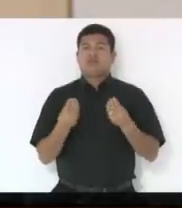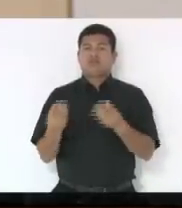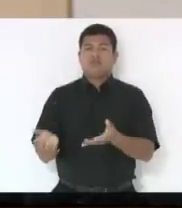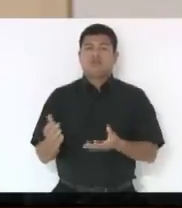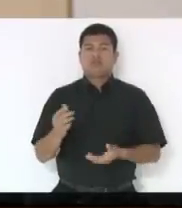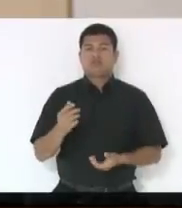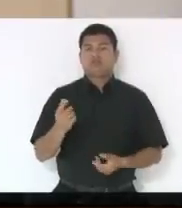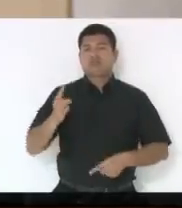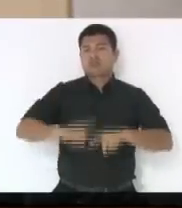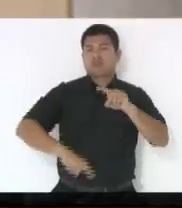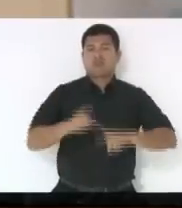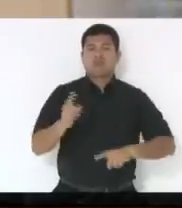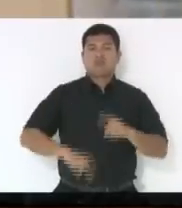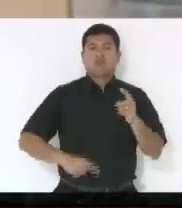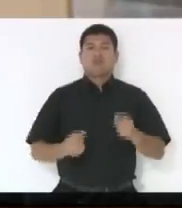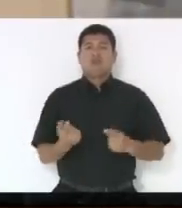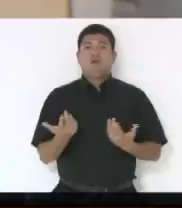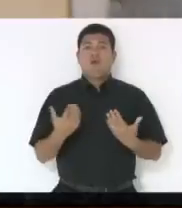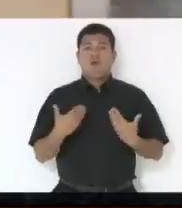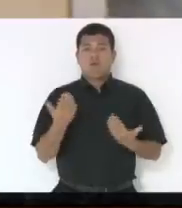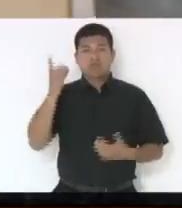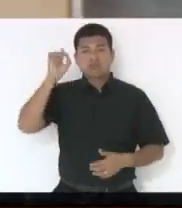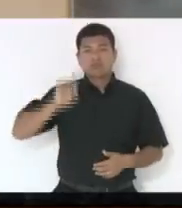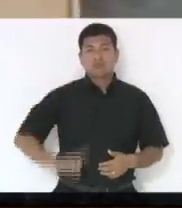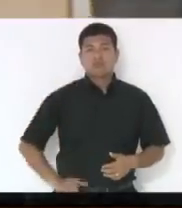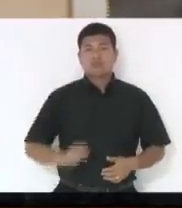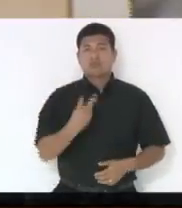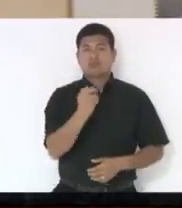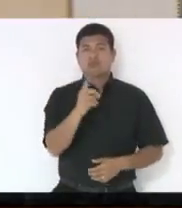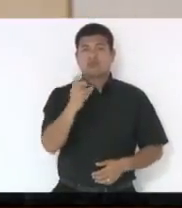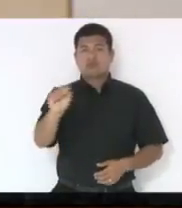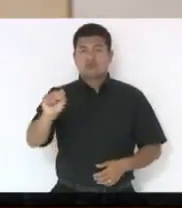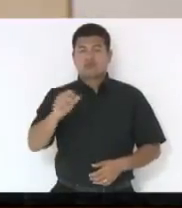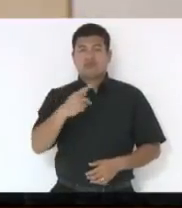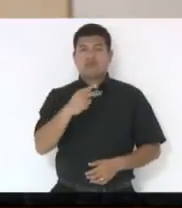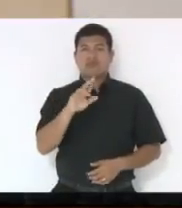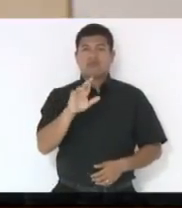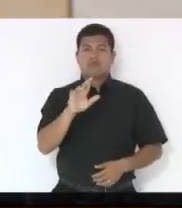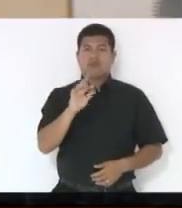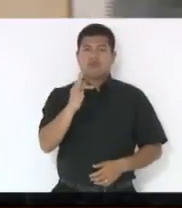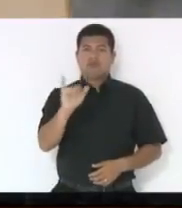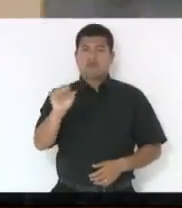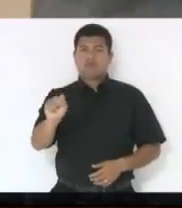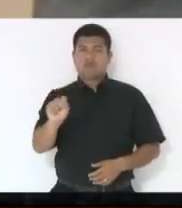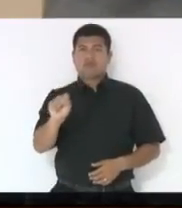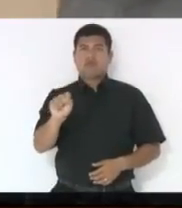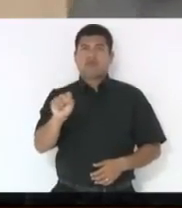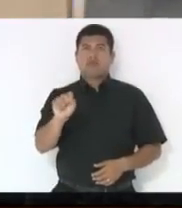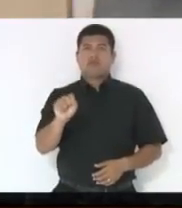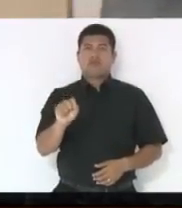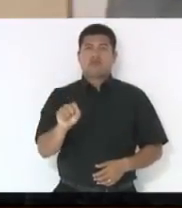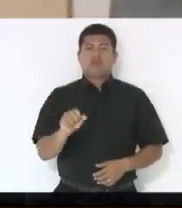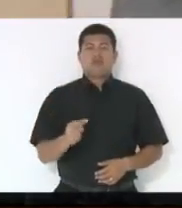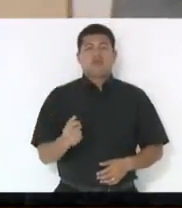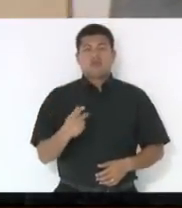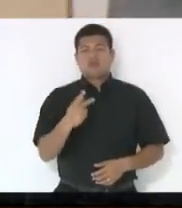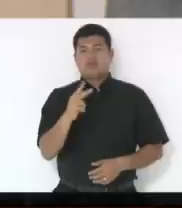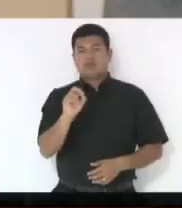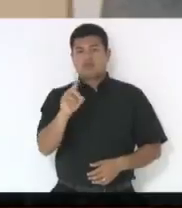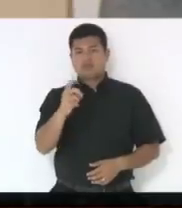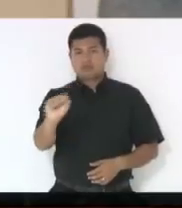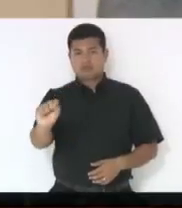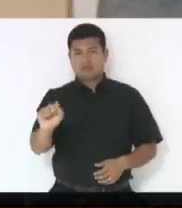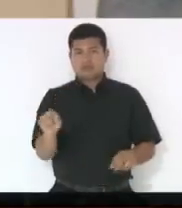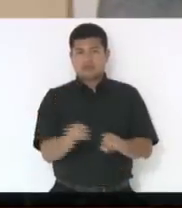ou direitos de 2018. o prefis ITCMD 2018 e